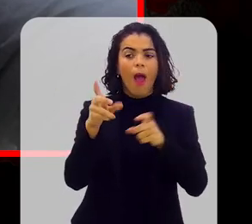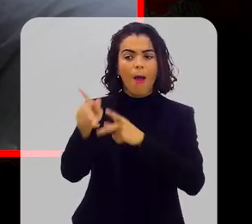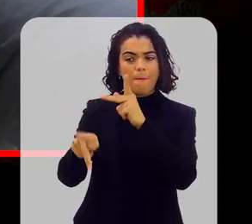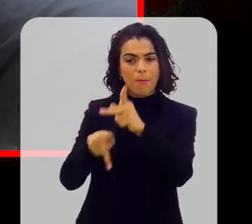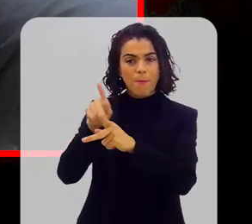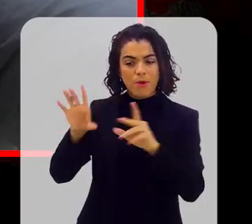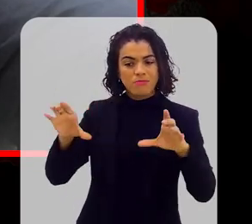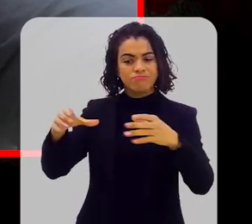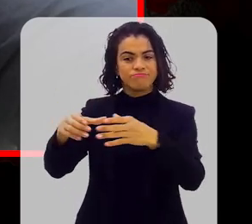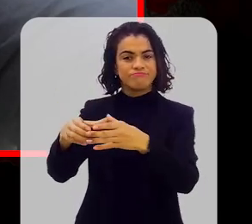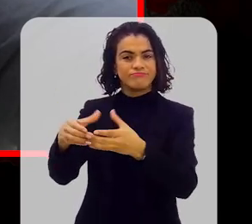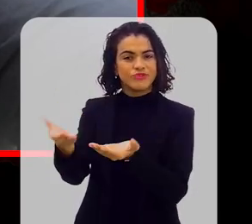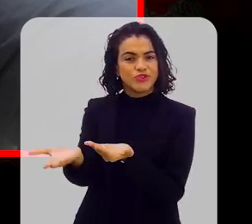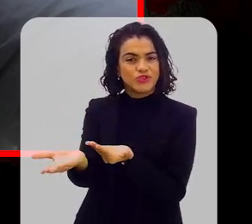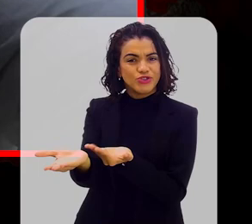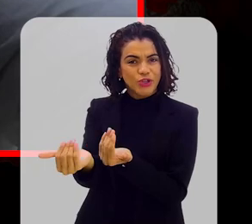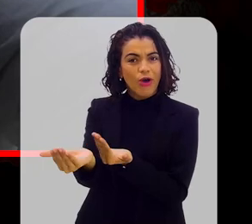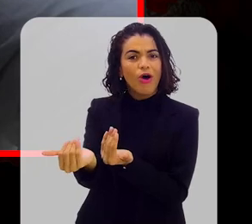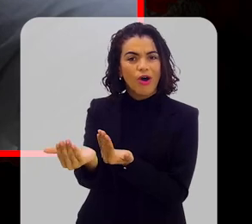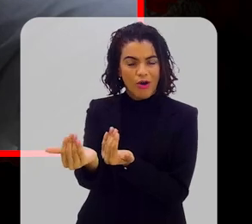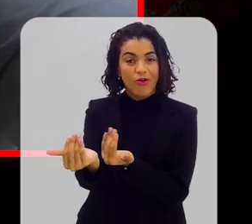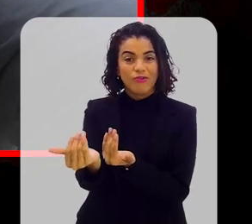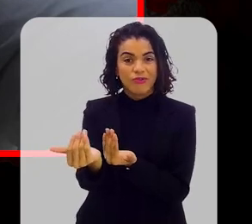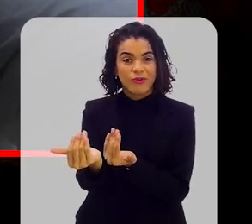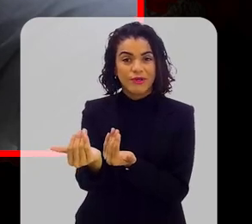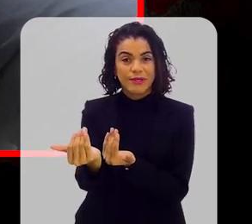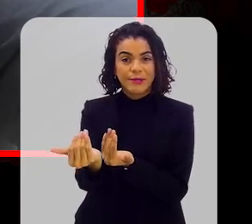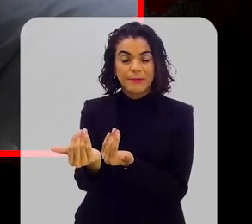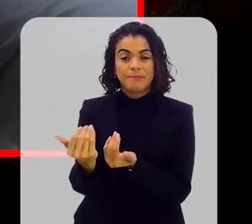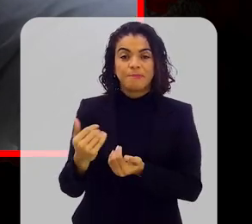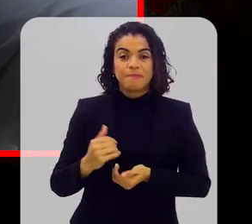população mais jovem.